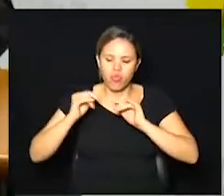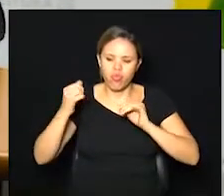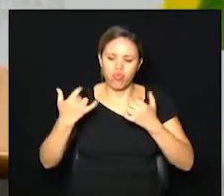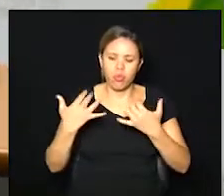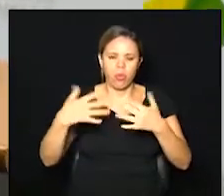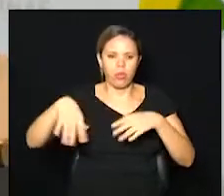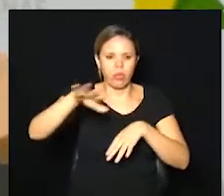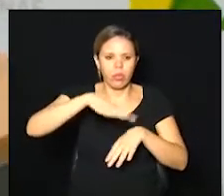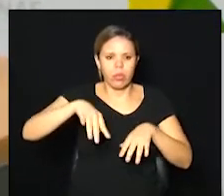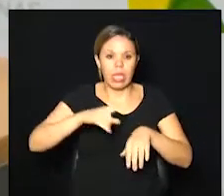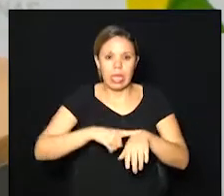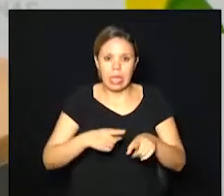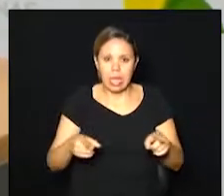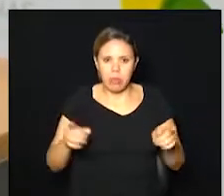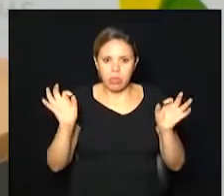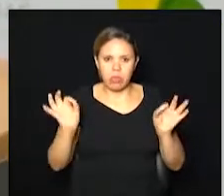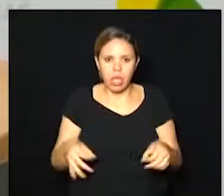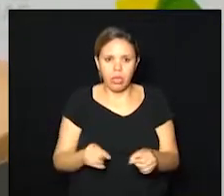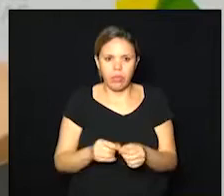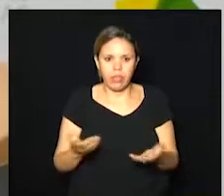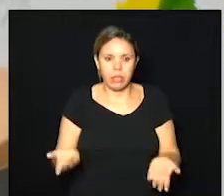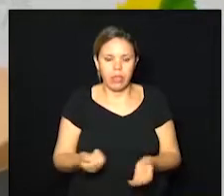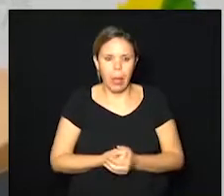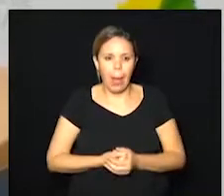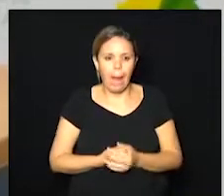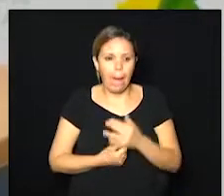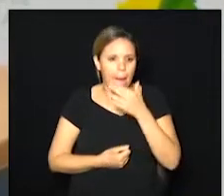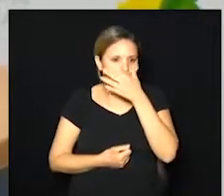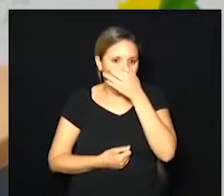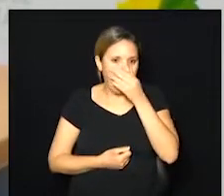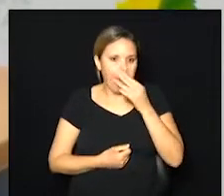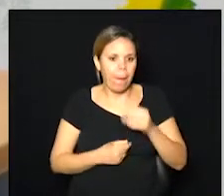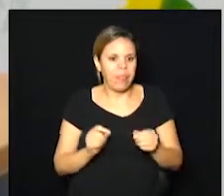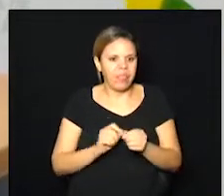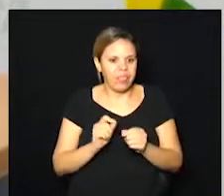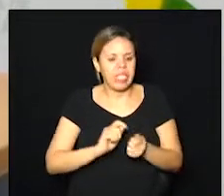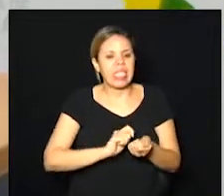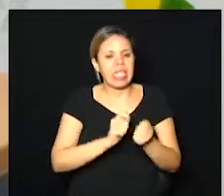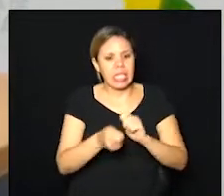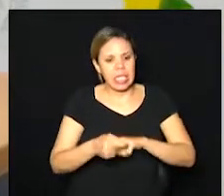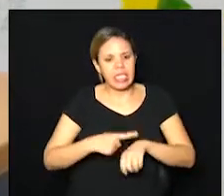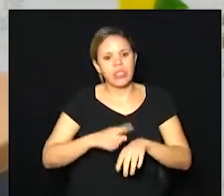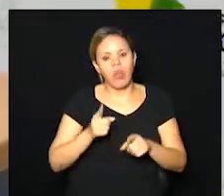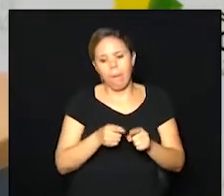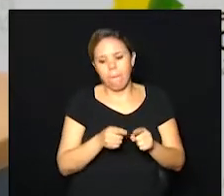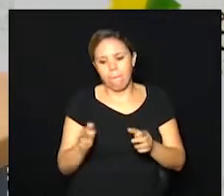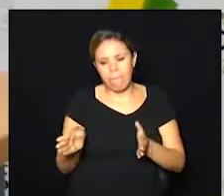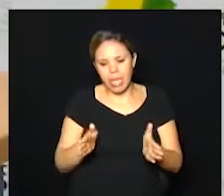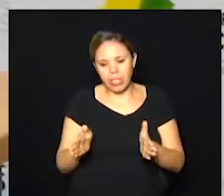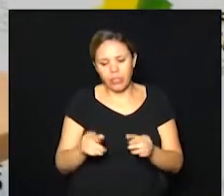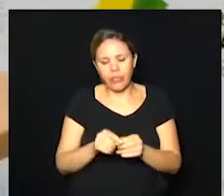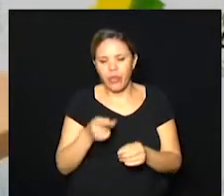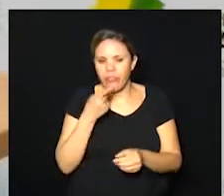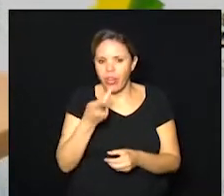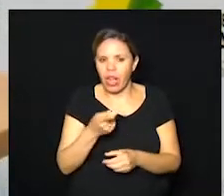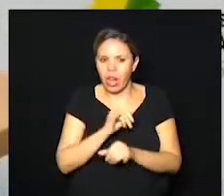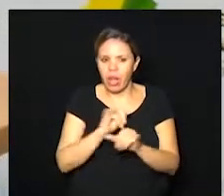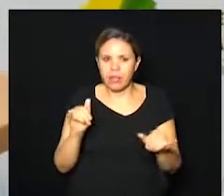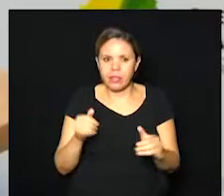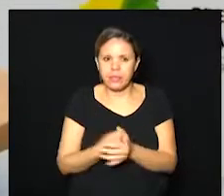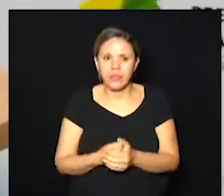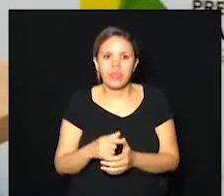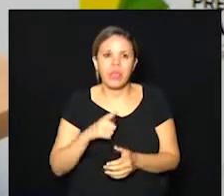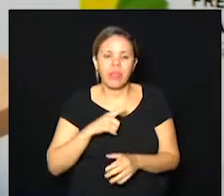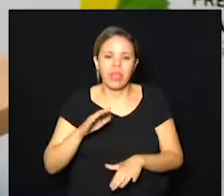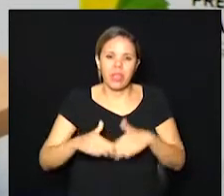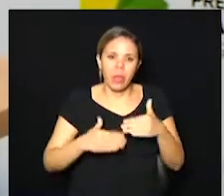Nós tínhamos o tempo certo para fazer isso. Fizemos adequadamente no período que foi falado. Temos uma